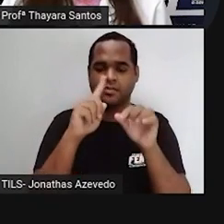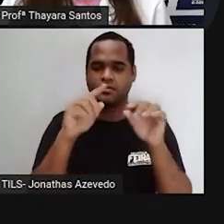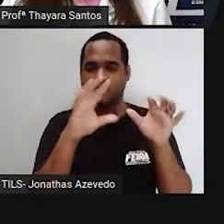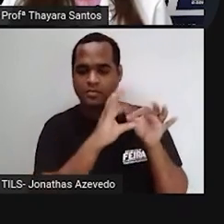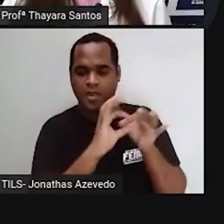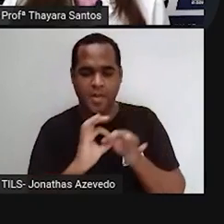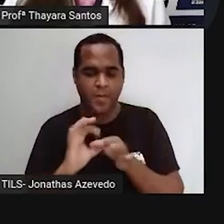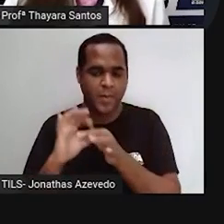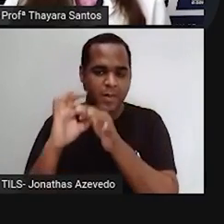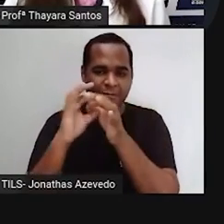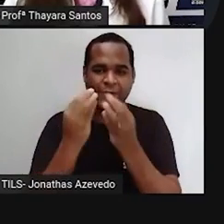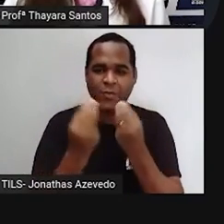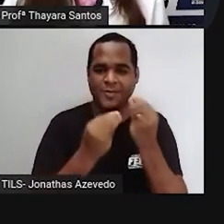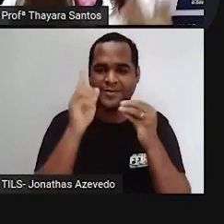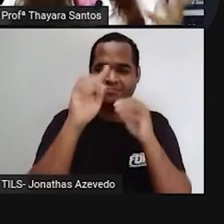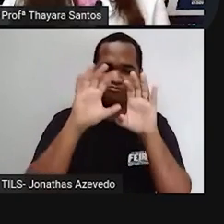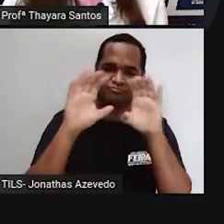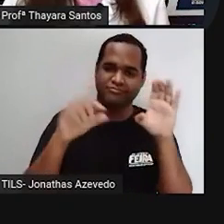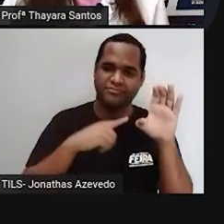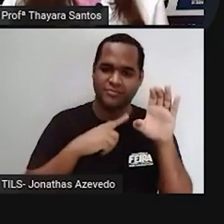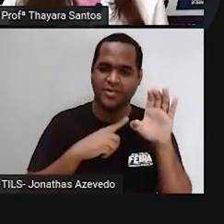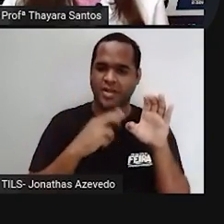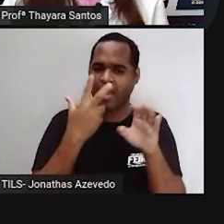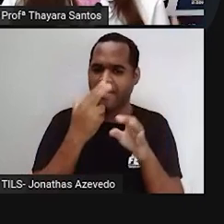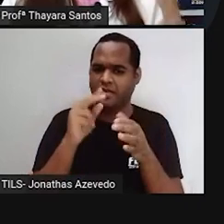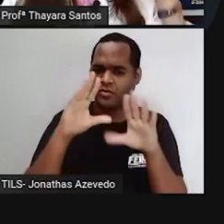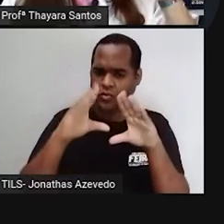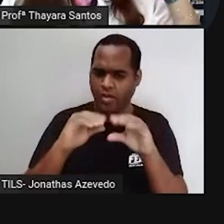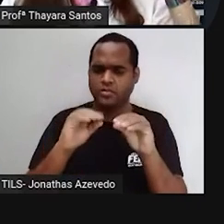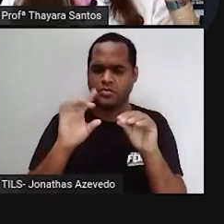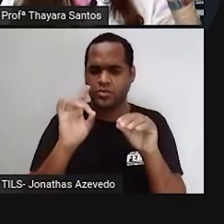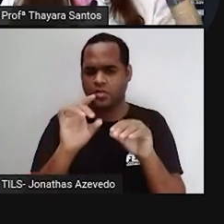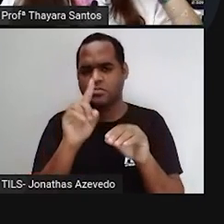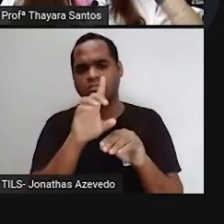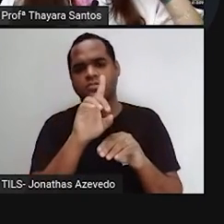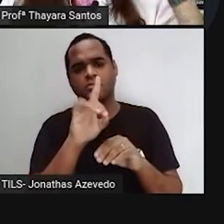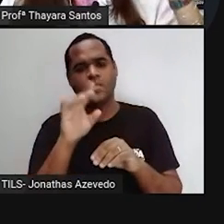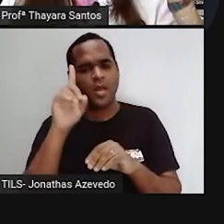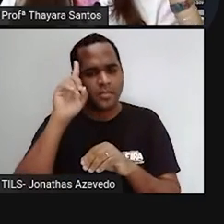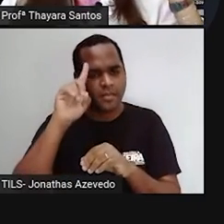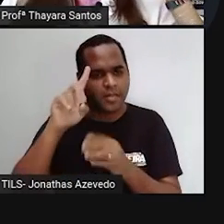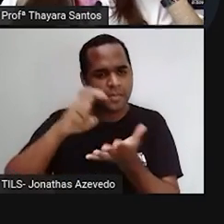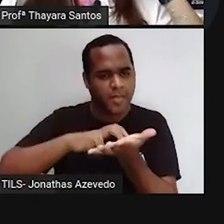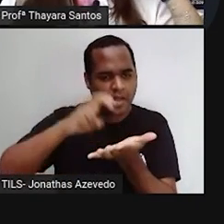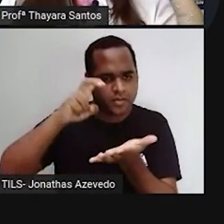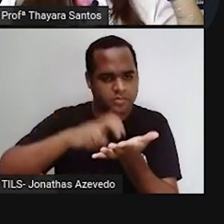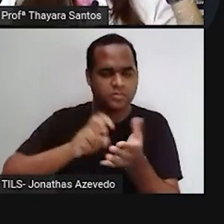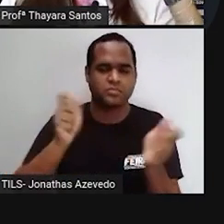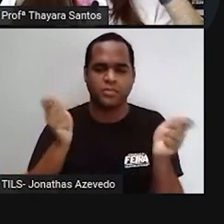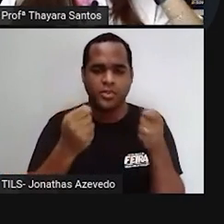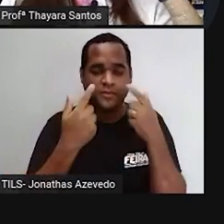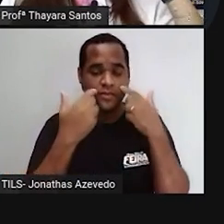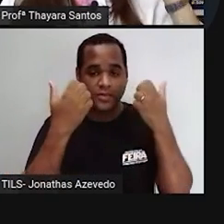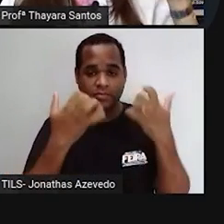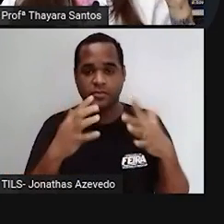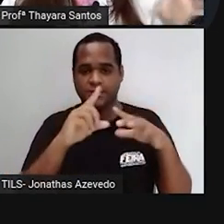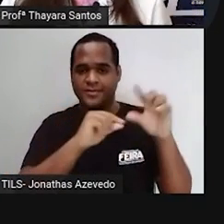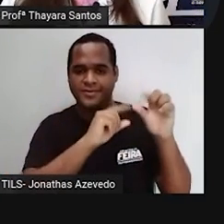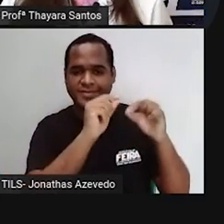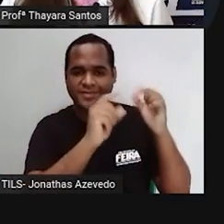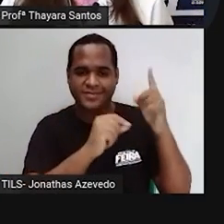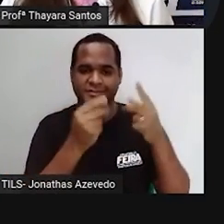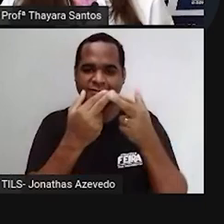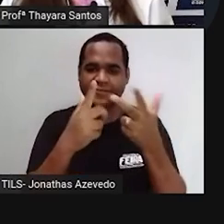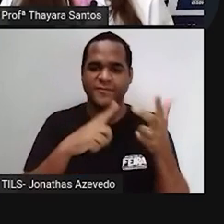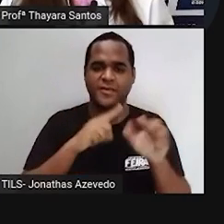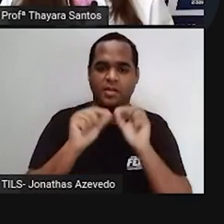presentes ali no céu naquele momento. E nem precisa ser só à noite. Se você apontar durante o dia, ele vai conseguir dizer para você quais são as constelações